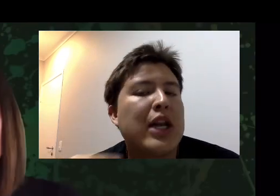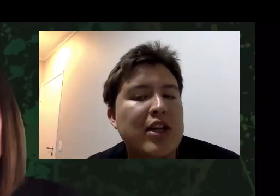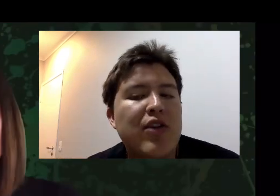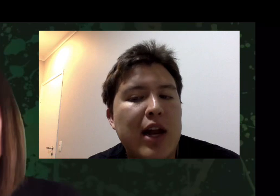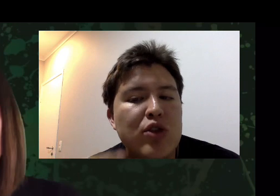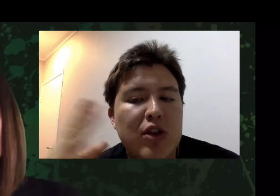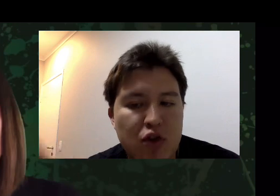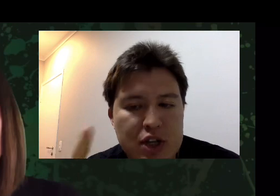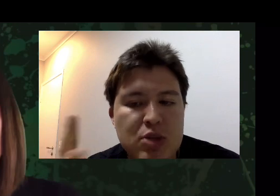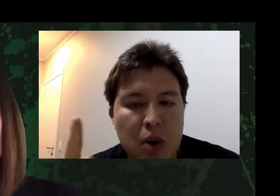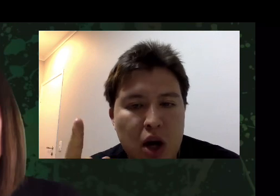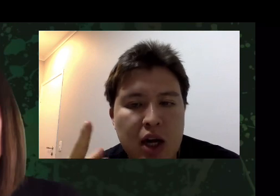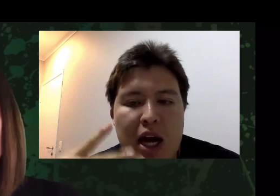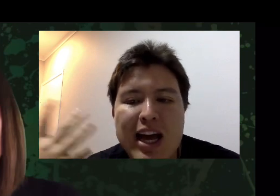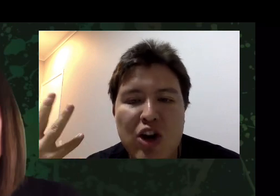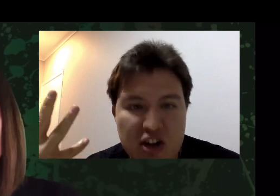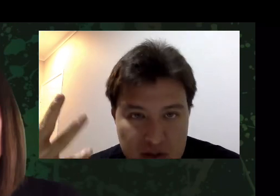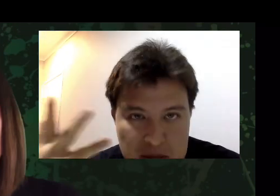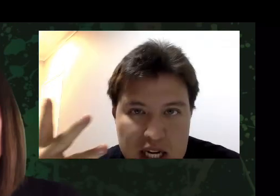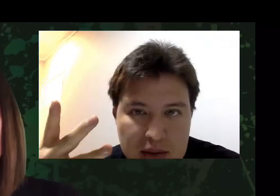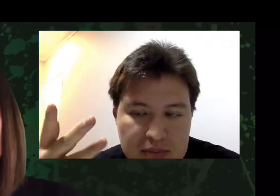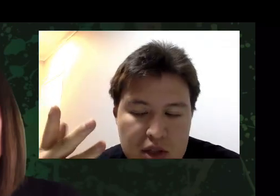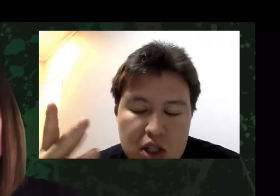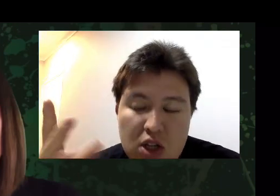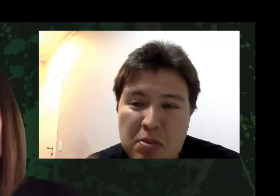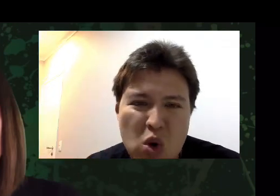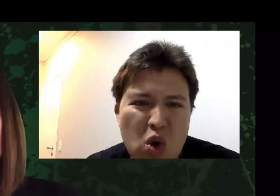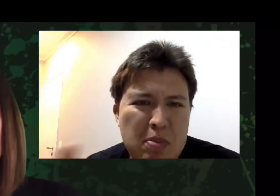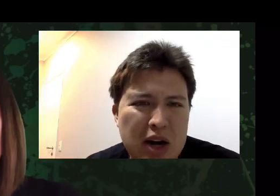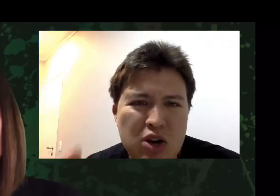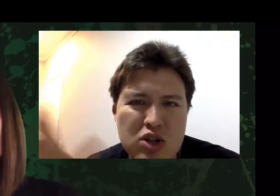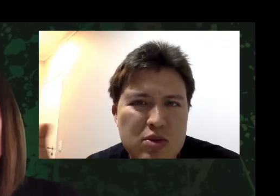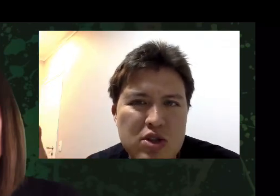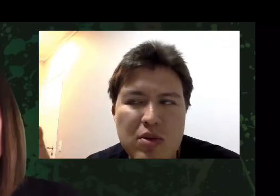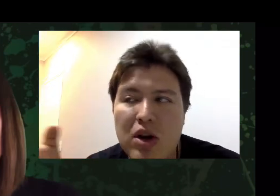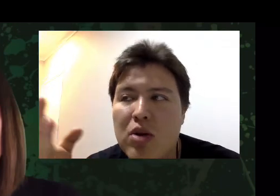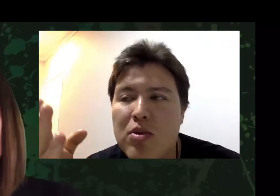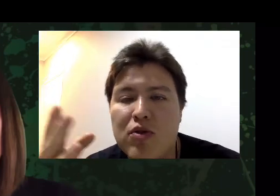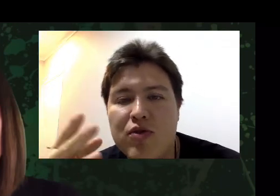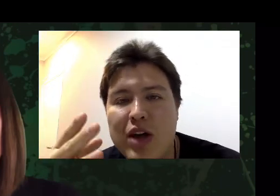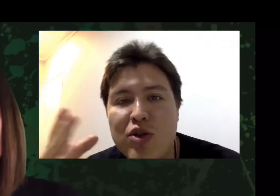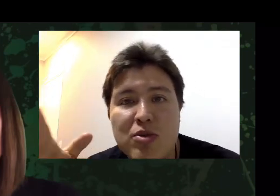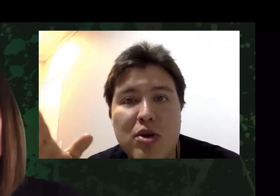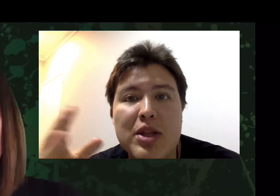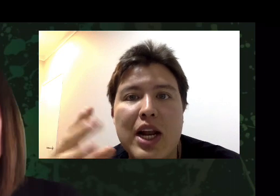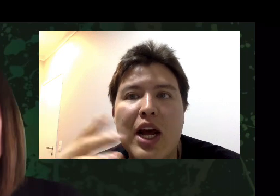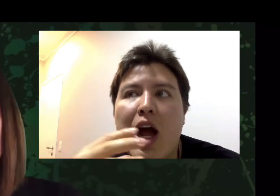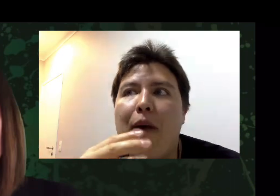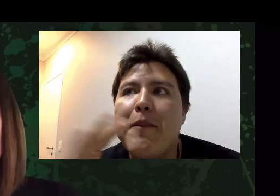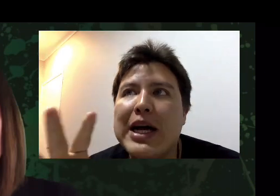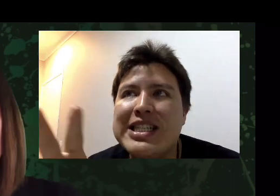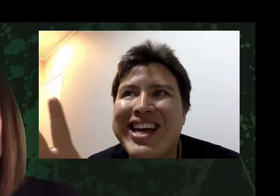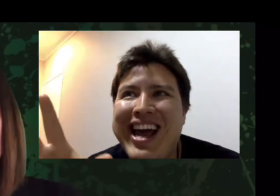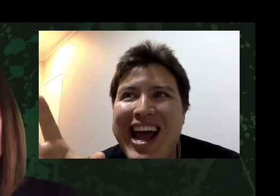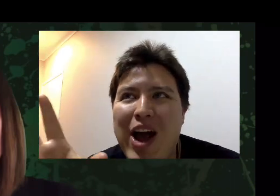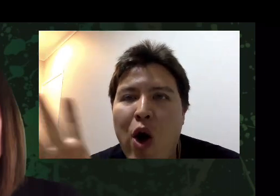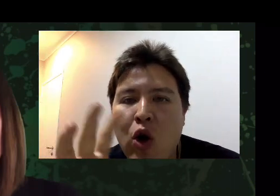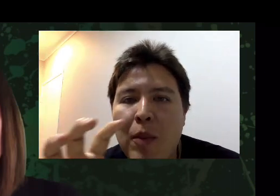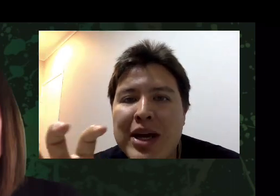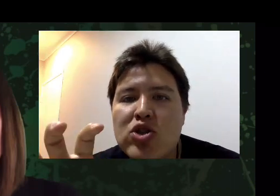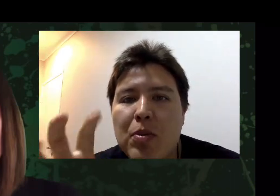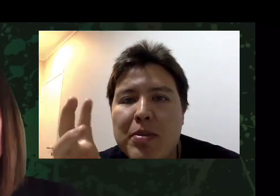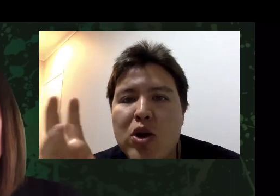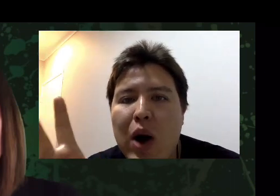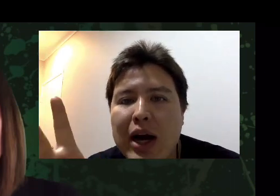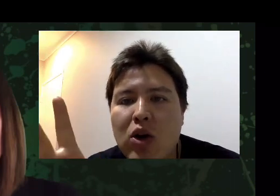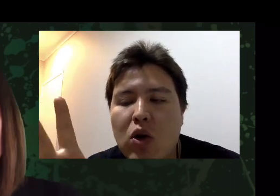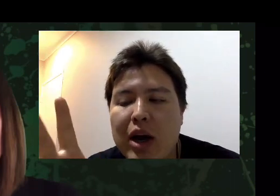tudo isso que ela está falando da Florence Park e com a família, Pure Park, não sei como é o nome dela, mas o